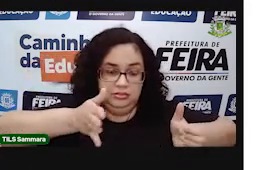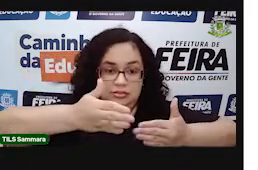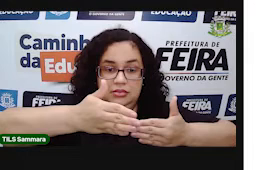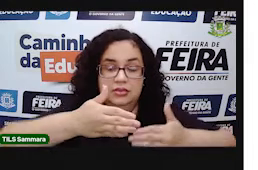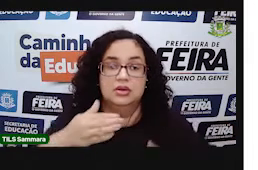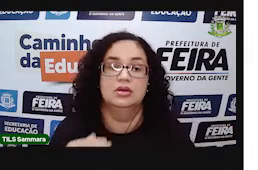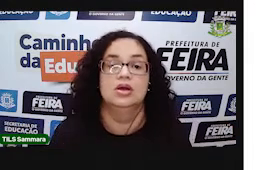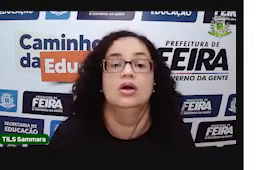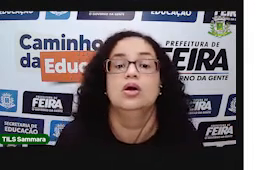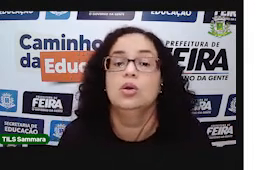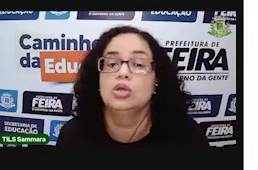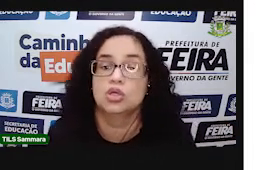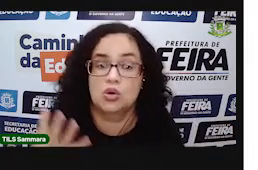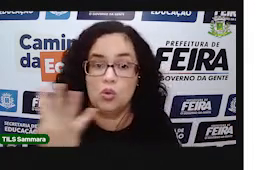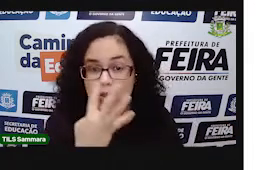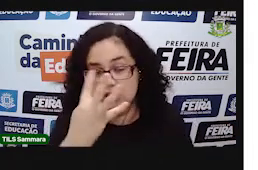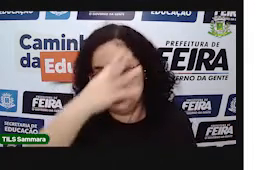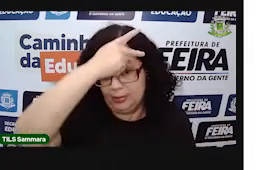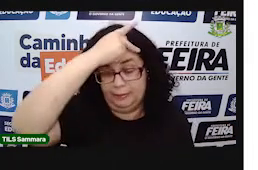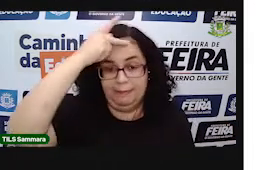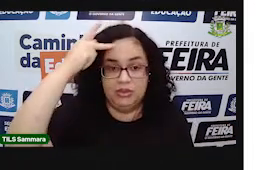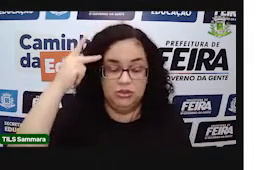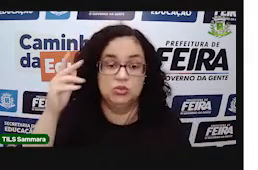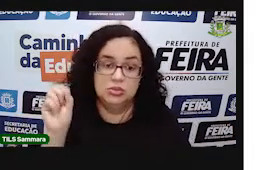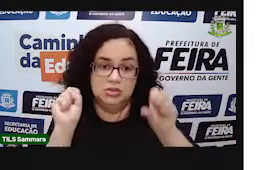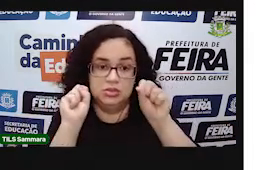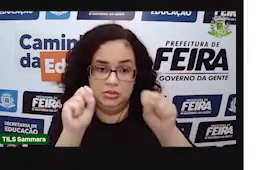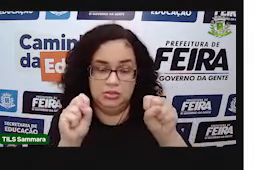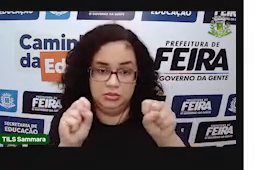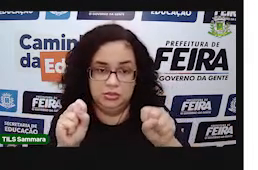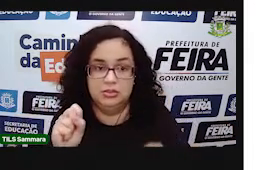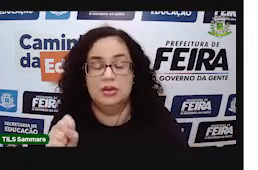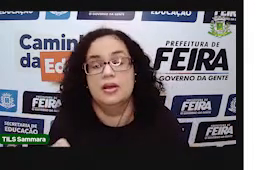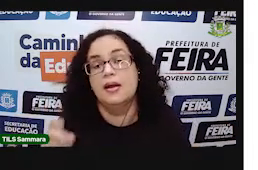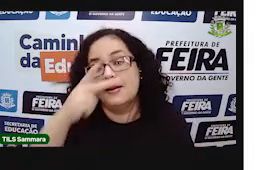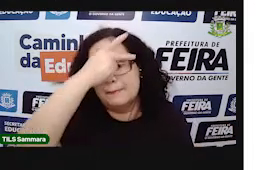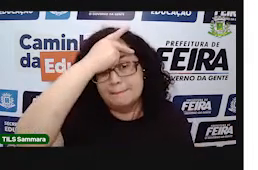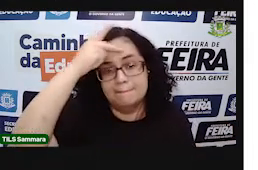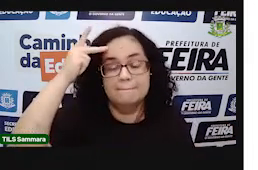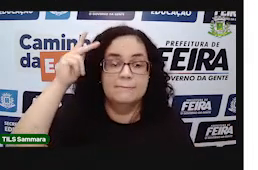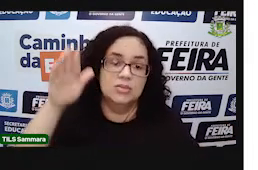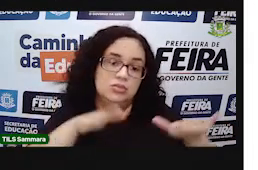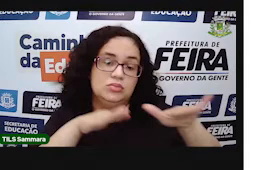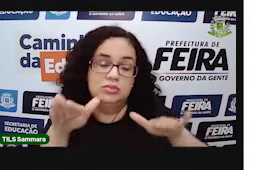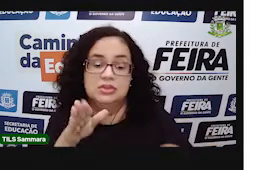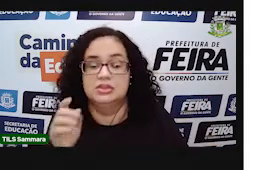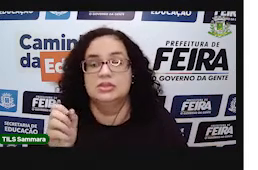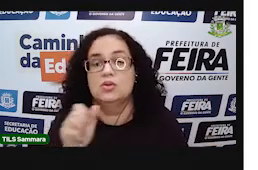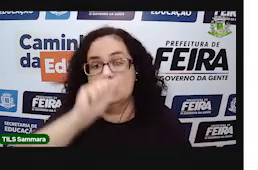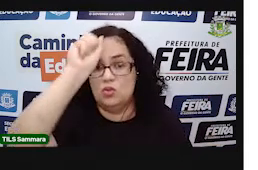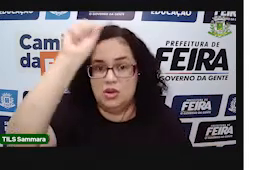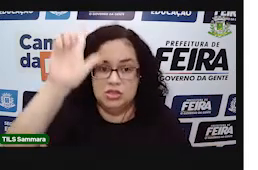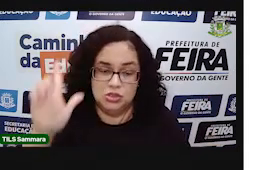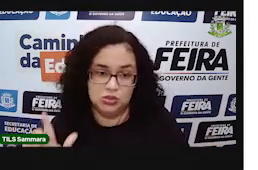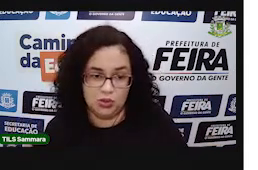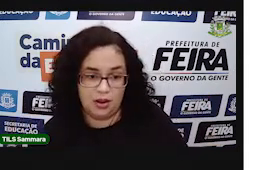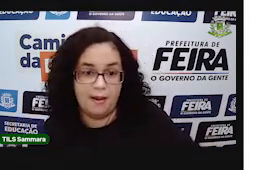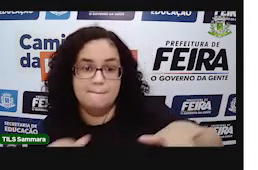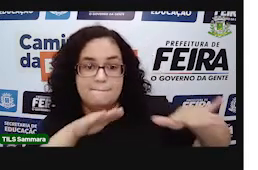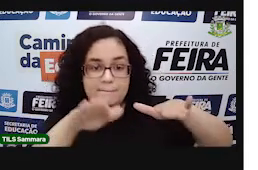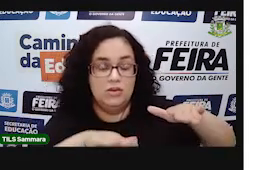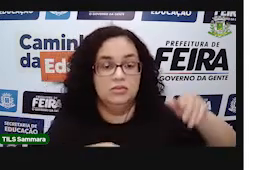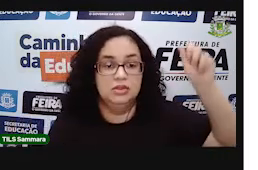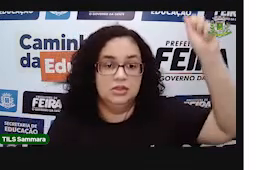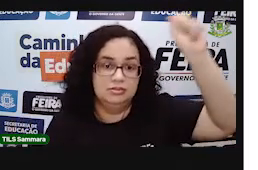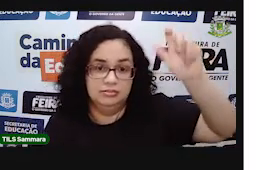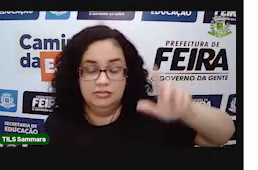e pode ser jogado com, no máximo, quatro pessoas. Onde uma pessoa movimenta pinhos azuis,